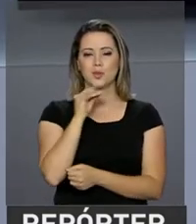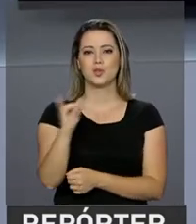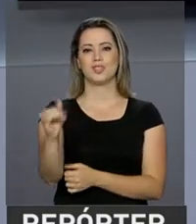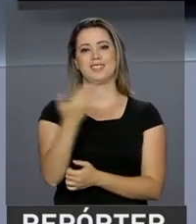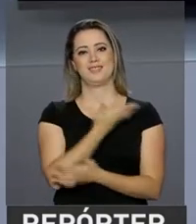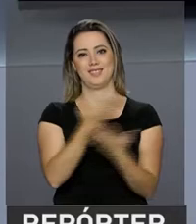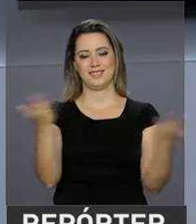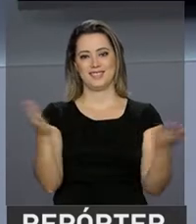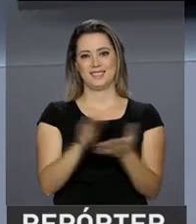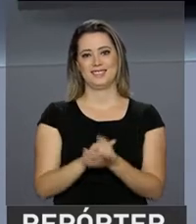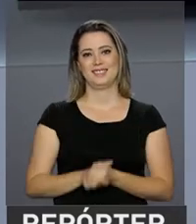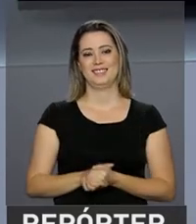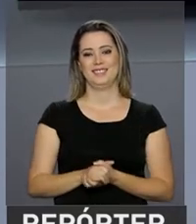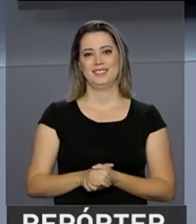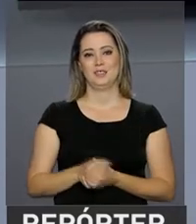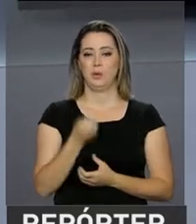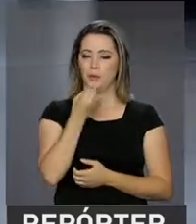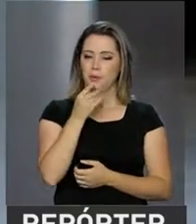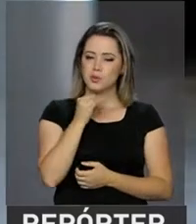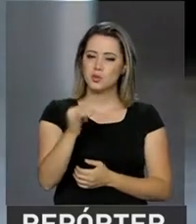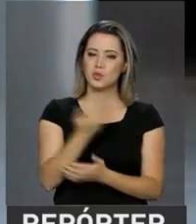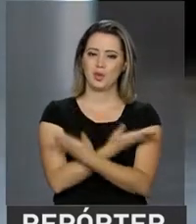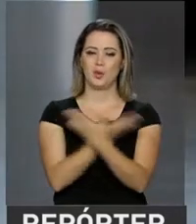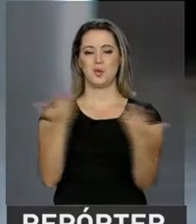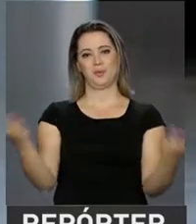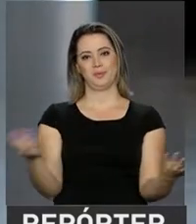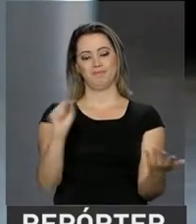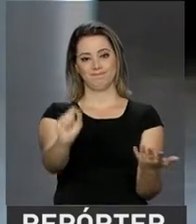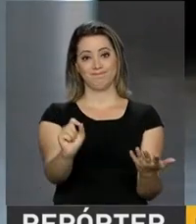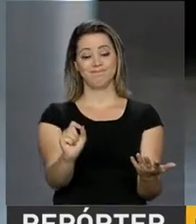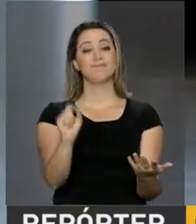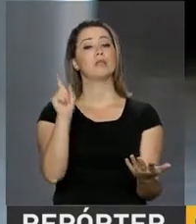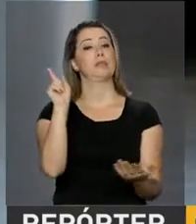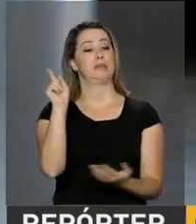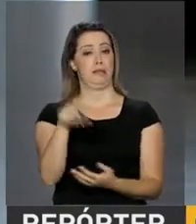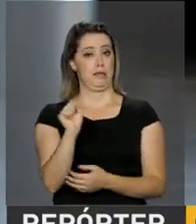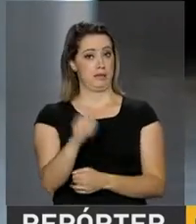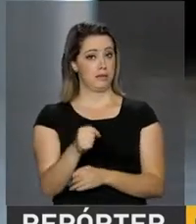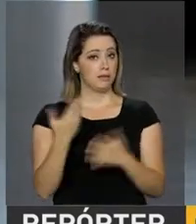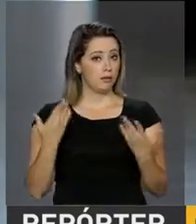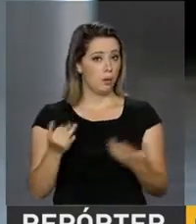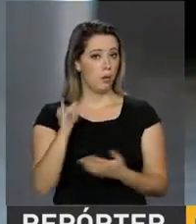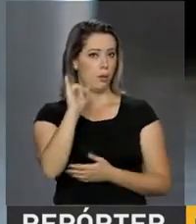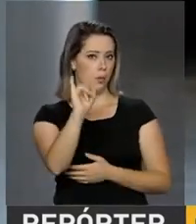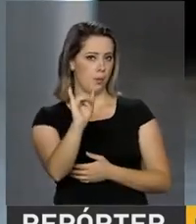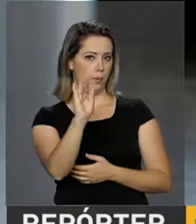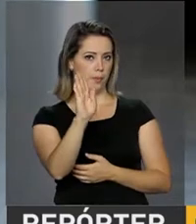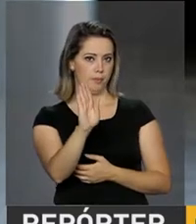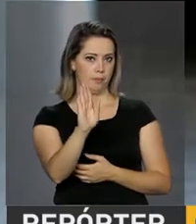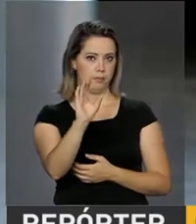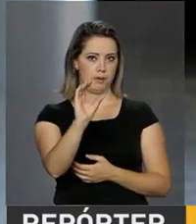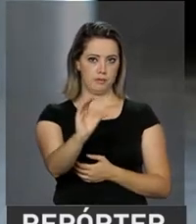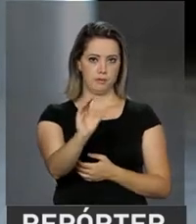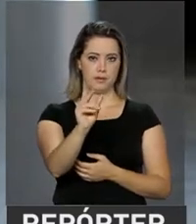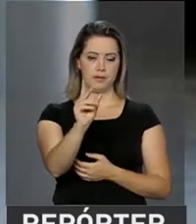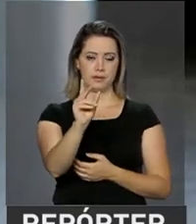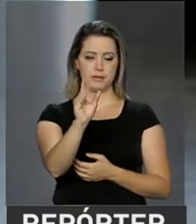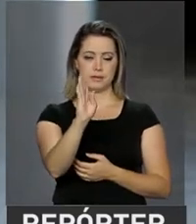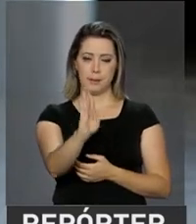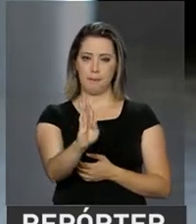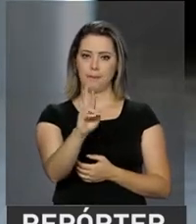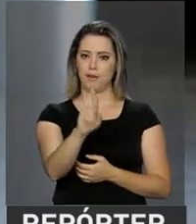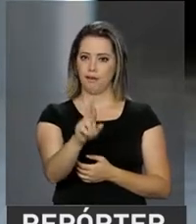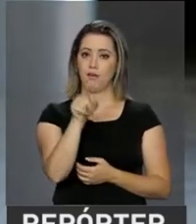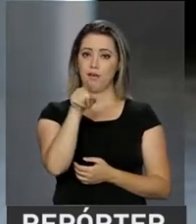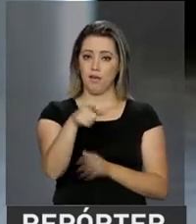Oi, Renata, bom dia, um bom dia a todos. É isso mesmo, o IBC-BR, que funciona como uma prévia do PIB, como você